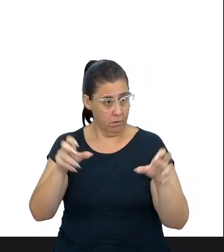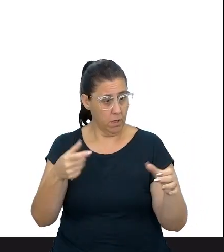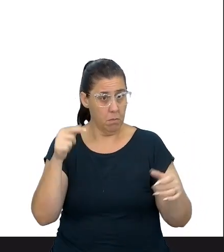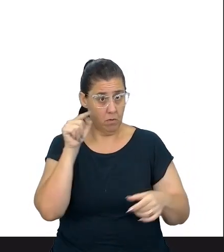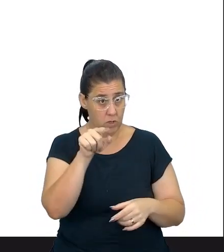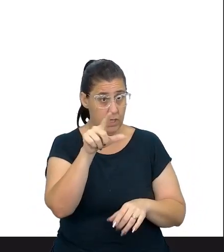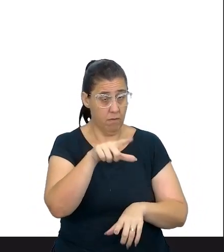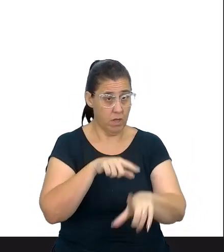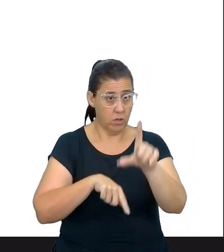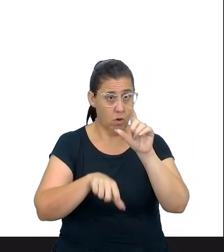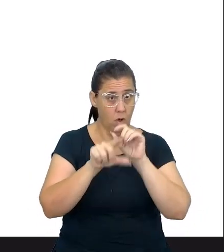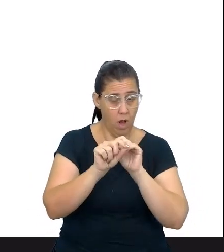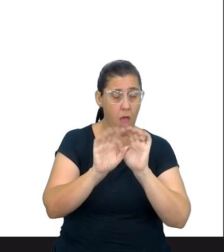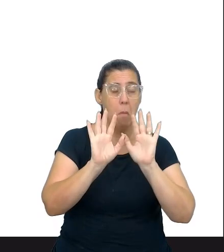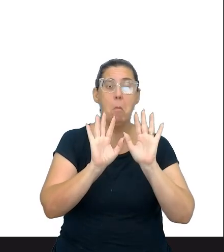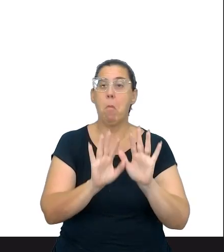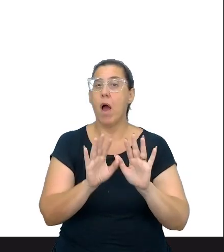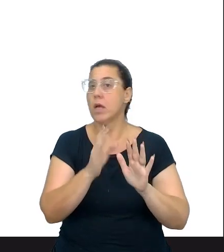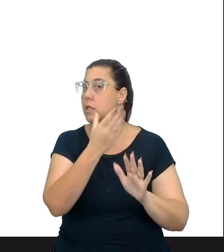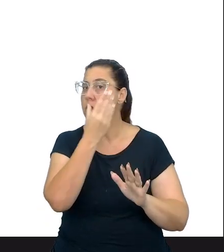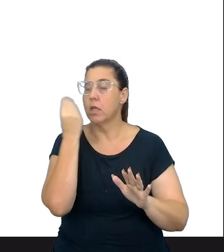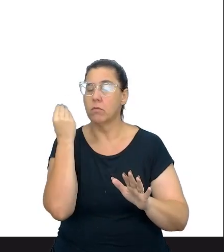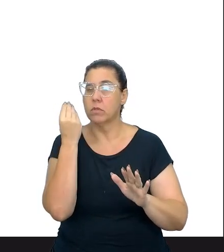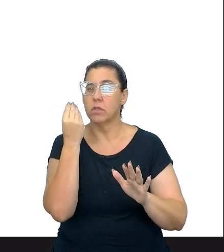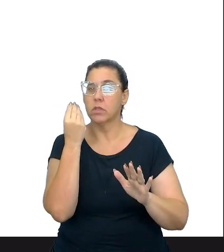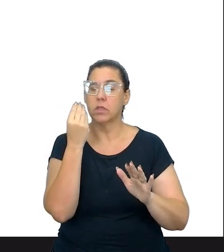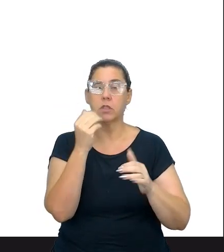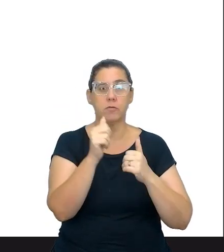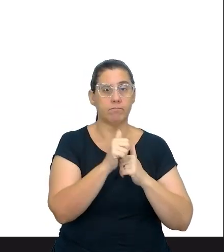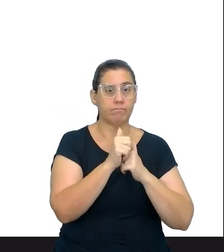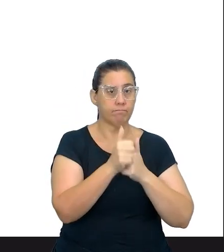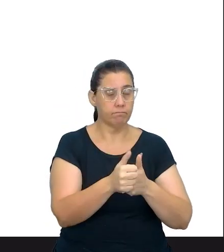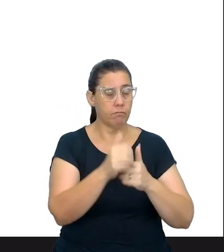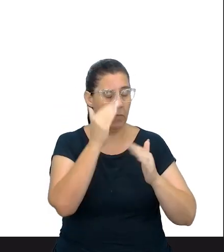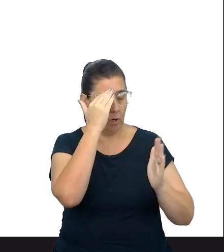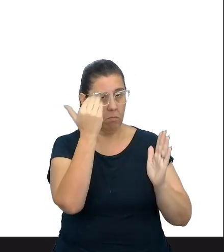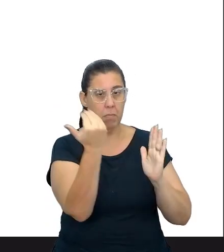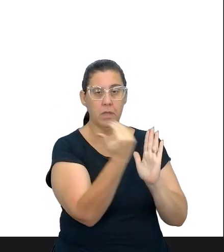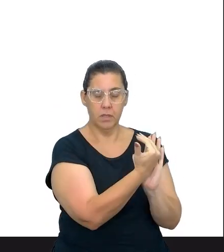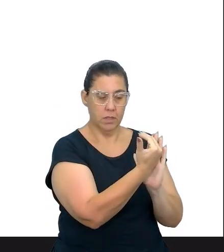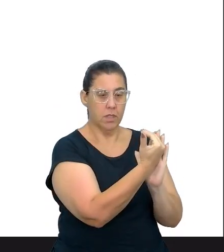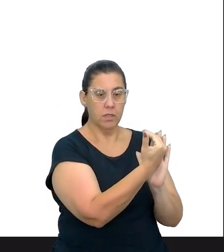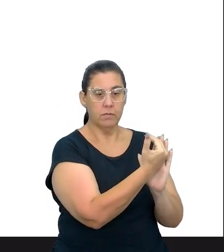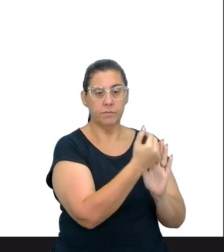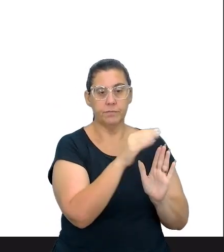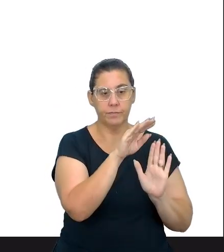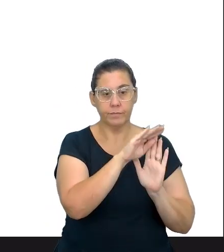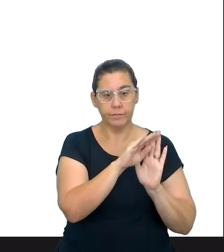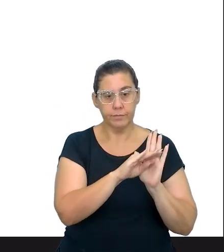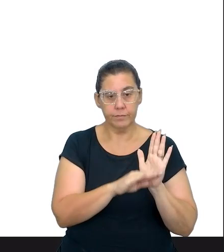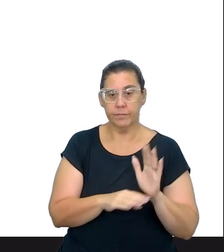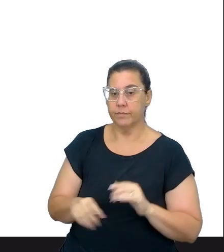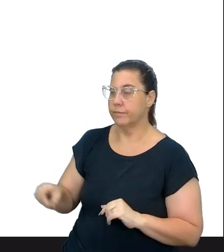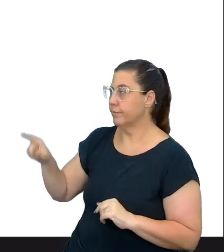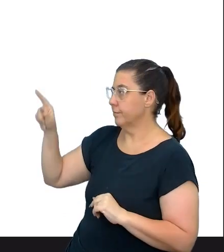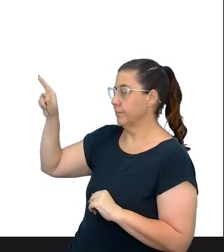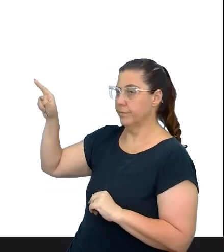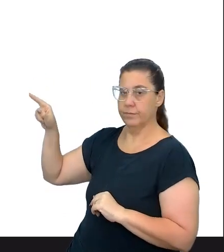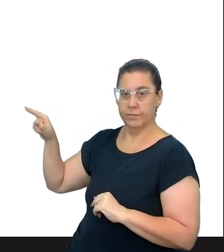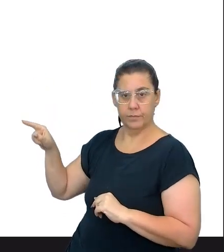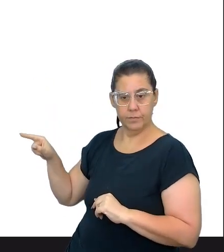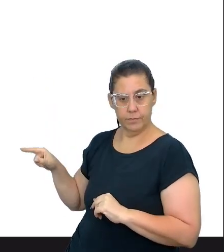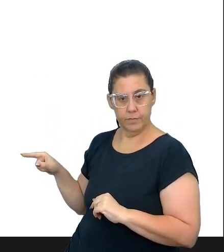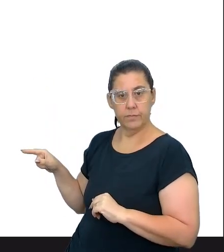né? Que você vai escolher, mas não se esqueça de seguir as seguintes orientações abaixo. Então, aqui nesse momento, é muito importante o papel do